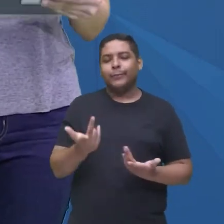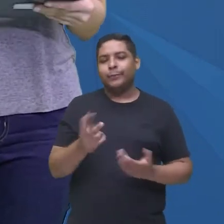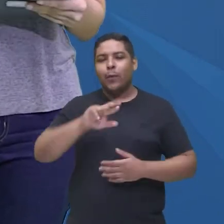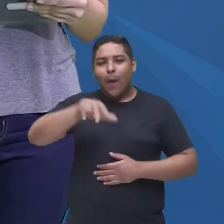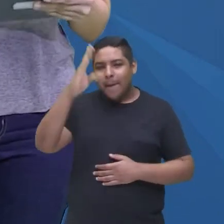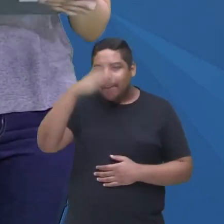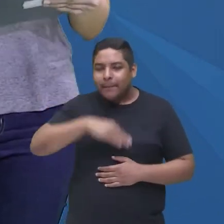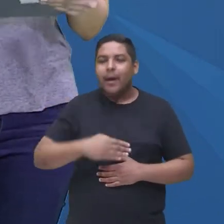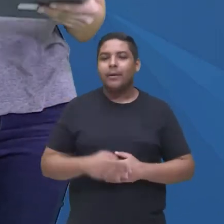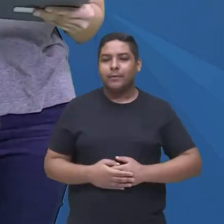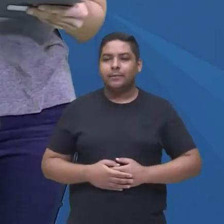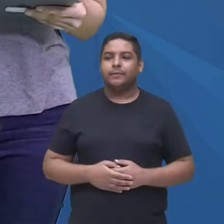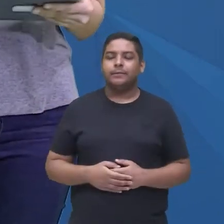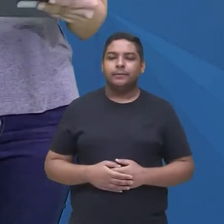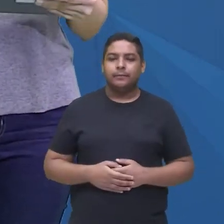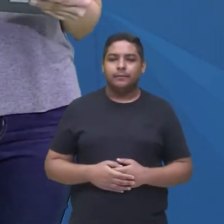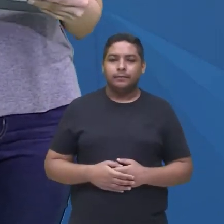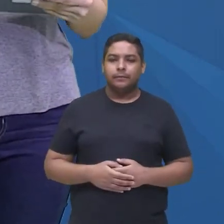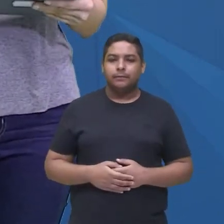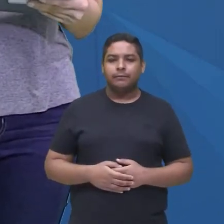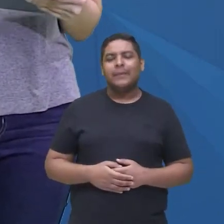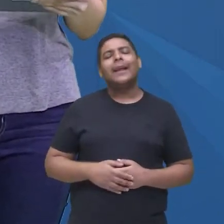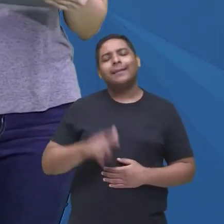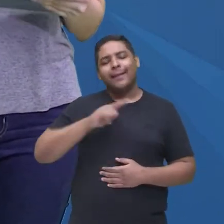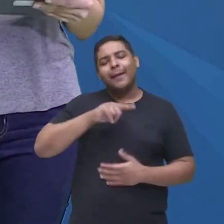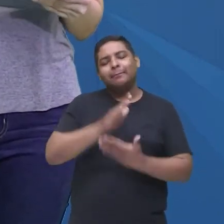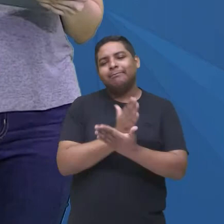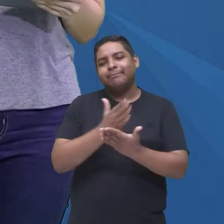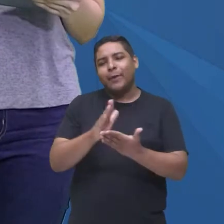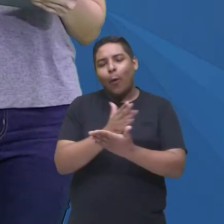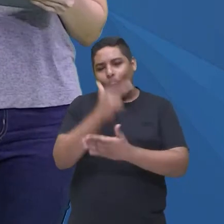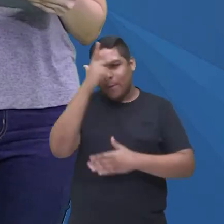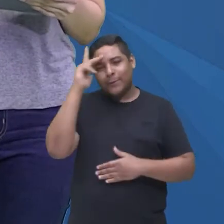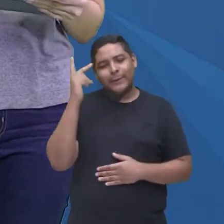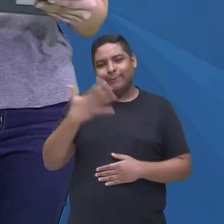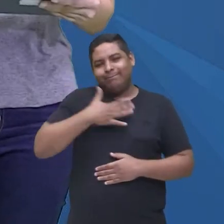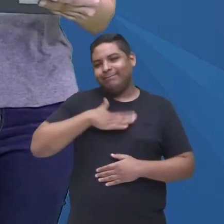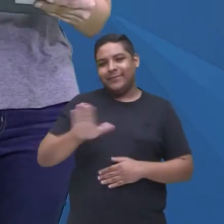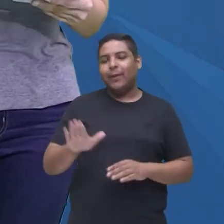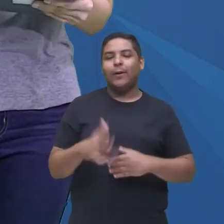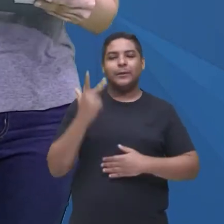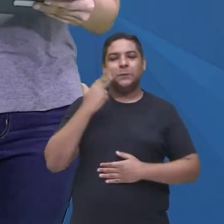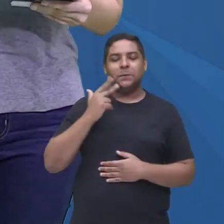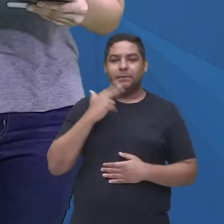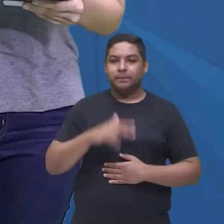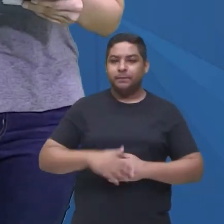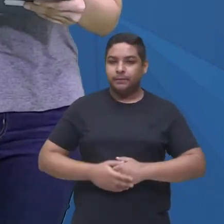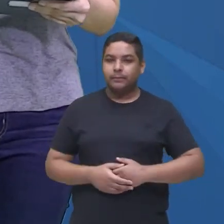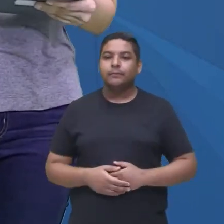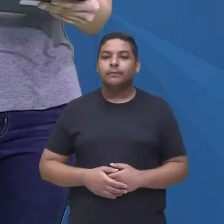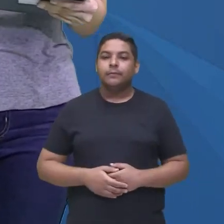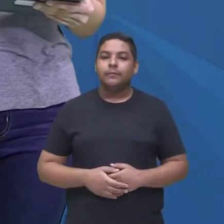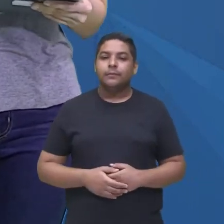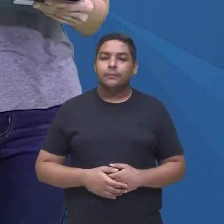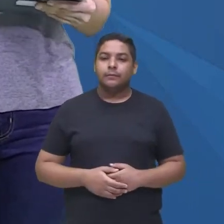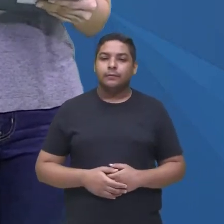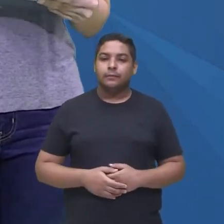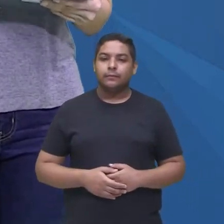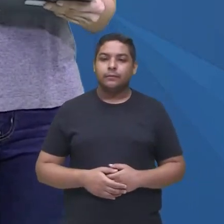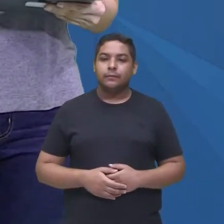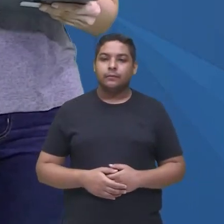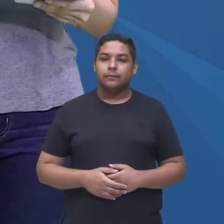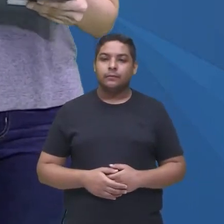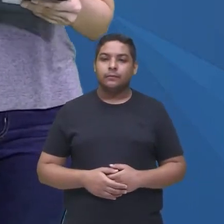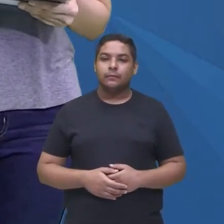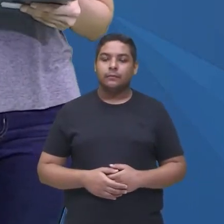enredo, a história, e tem gente que não curte muito, não, né? Mas Breaking Bad é um fato curioso. E um fato curioso sobre essa série, olha só,